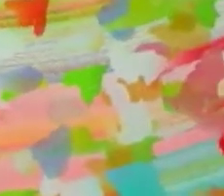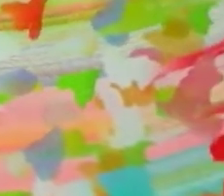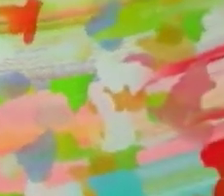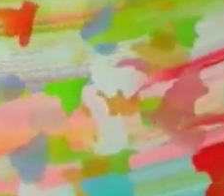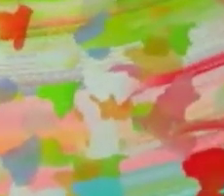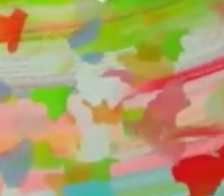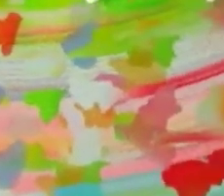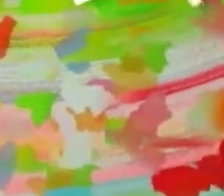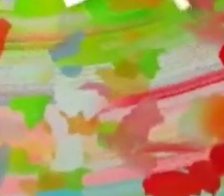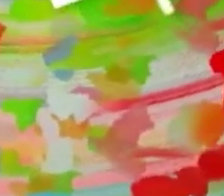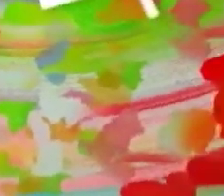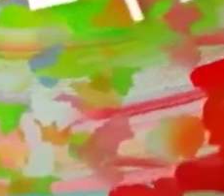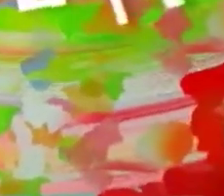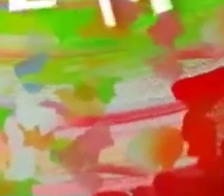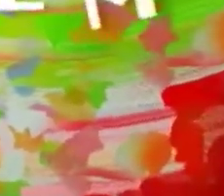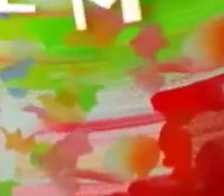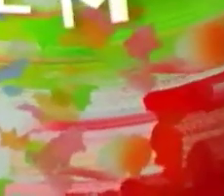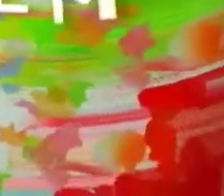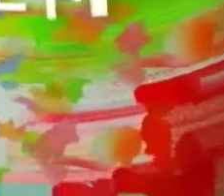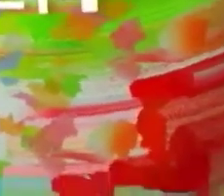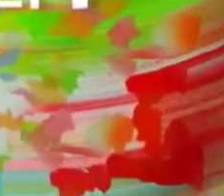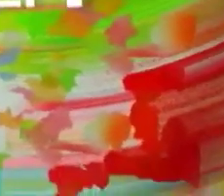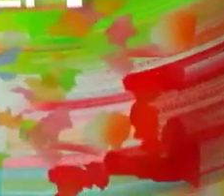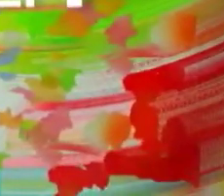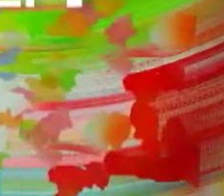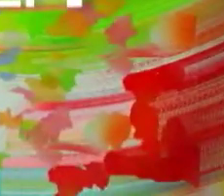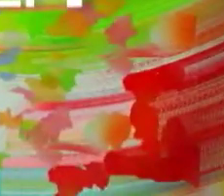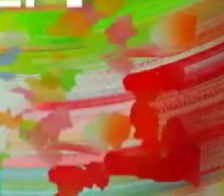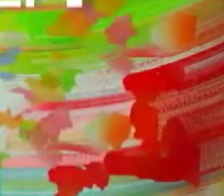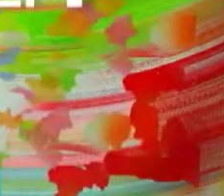Quintena Coelho